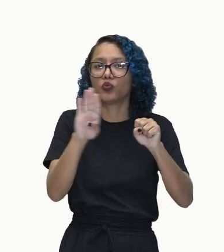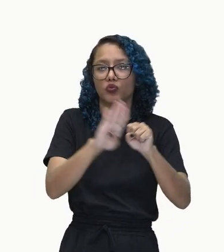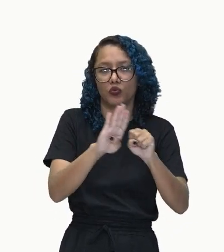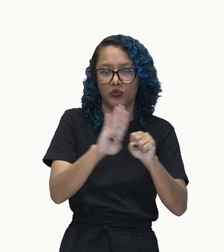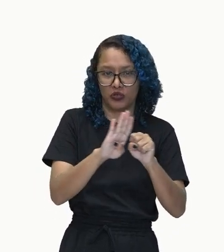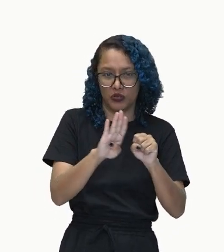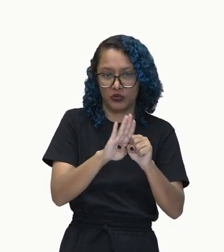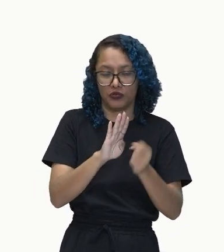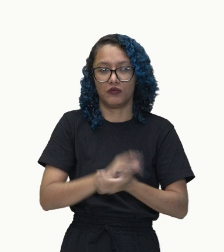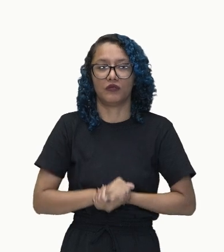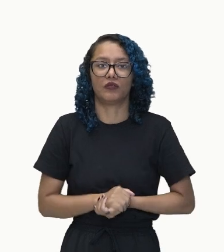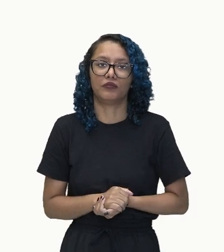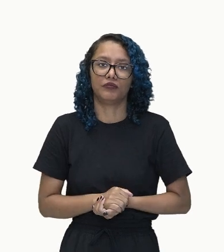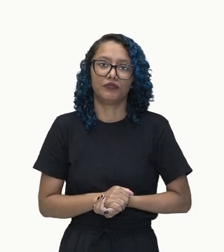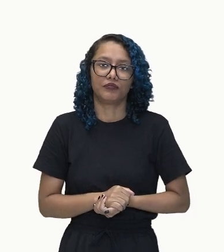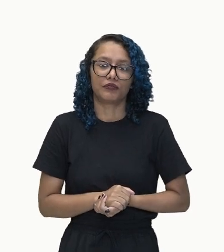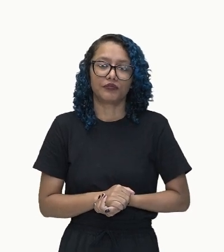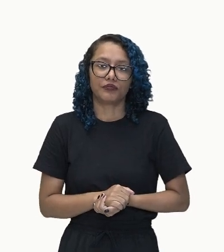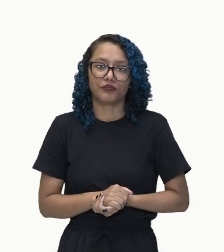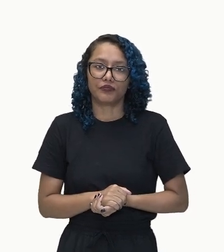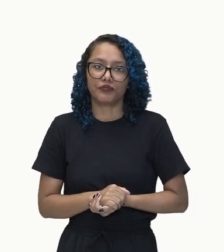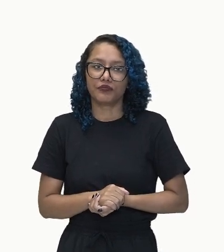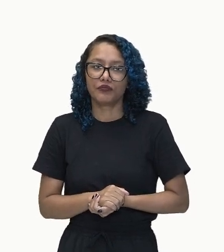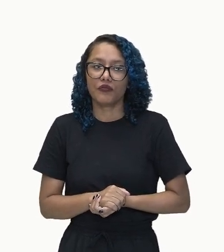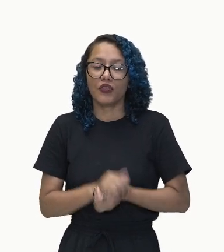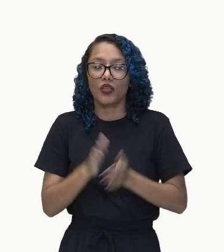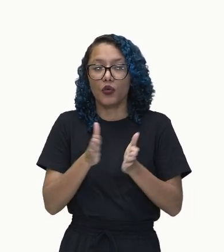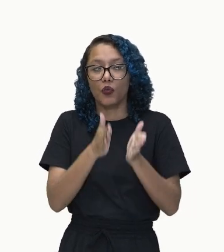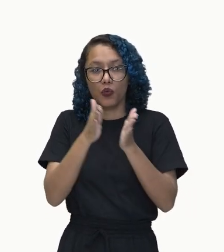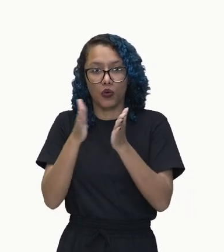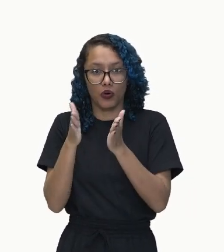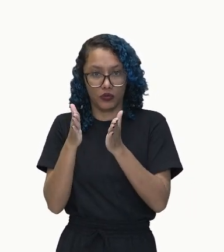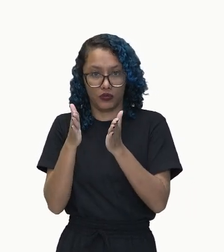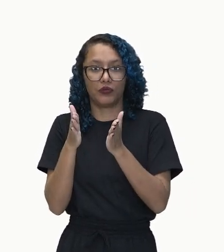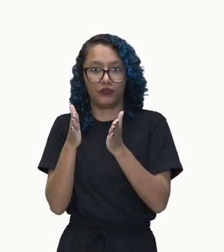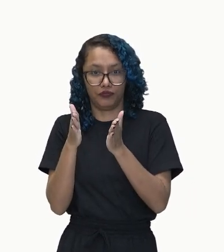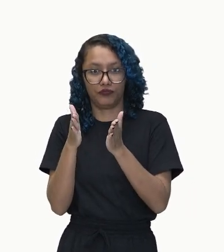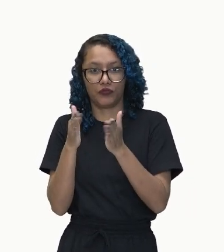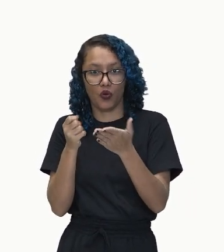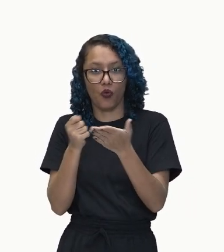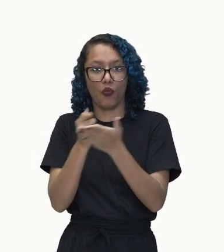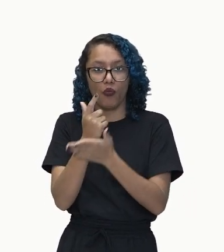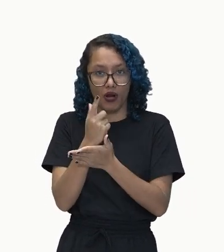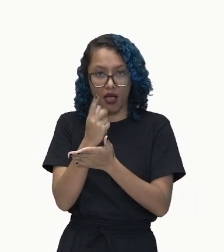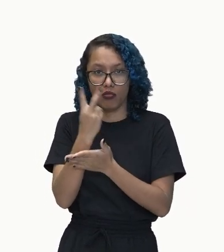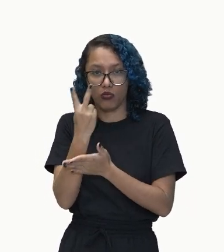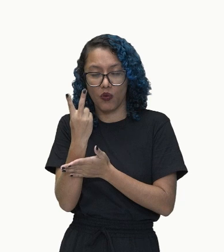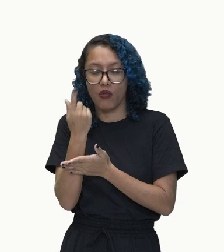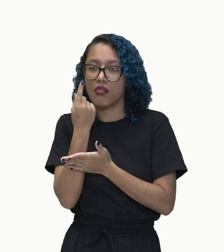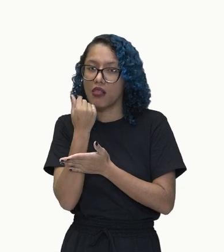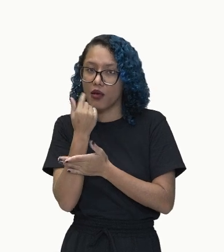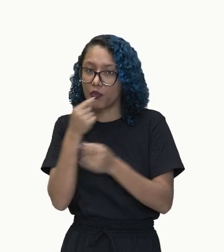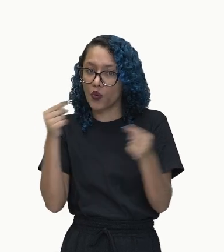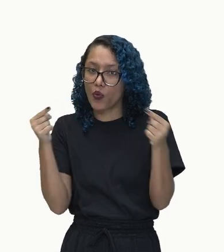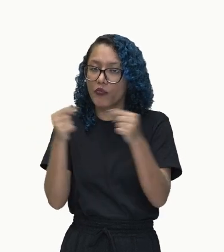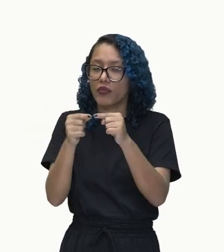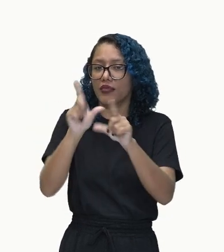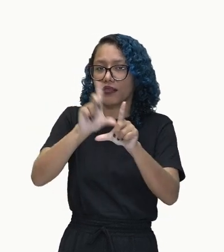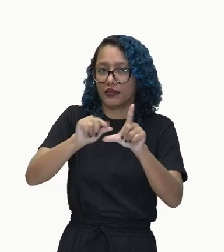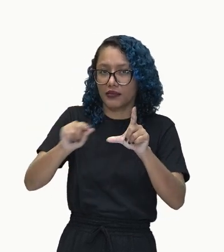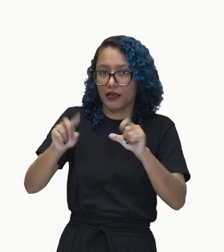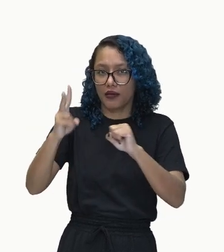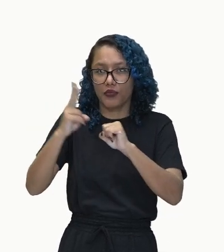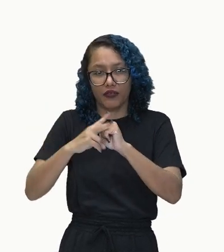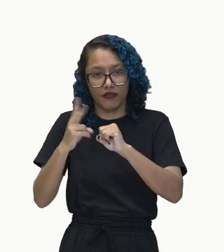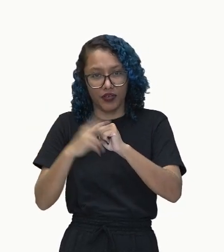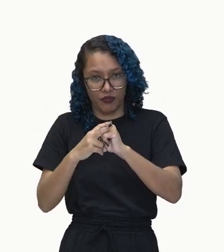Porque ele indica ali o verbo, né? Comprar. Comprar. Comprou dois lápis. Ok? Muito bem. Que é o nosso